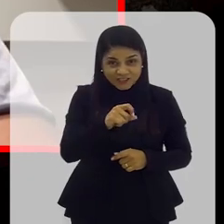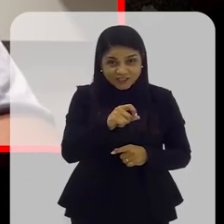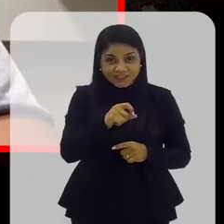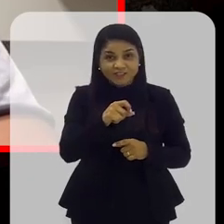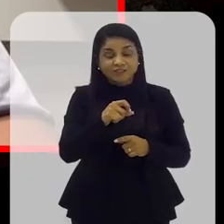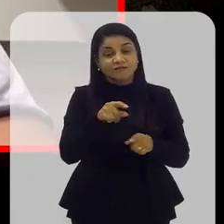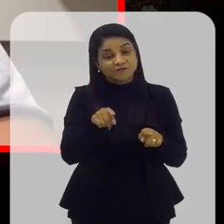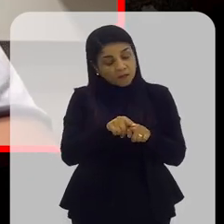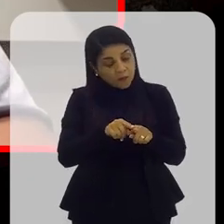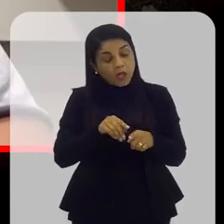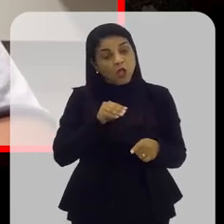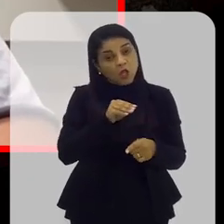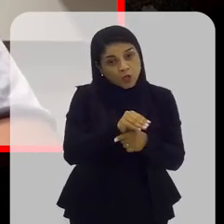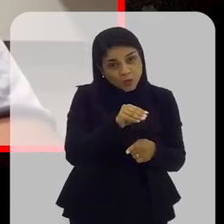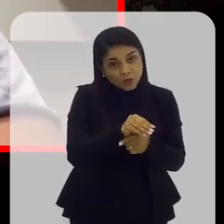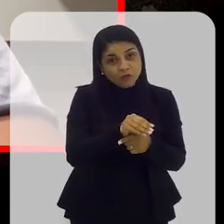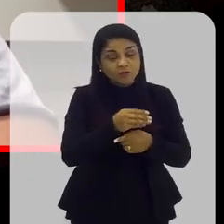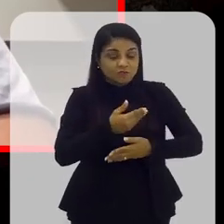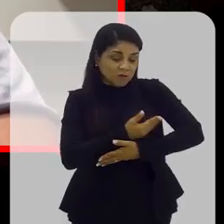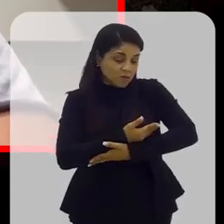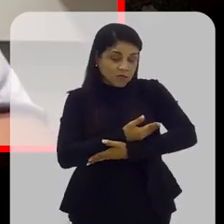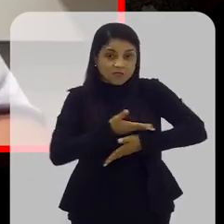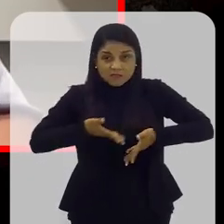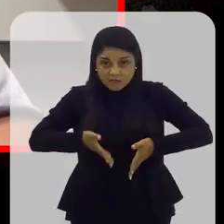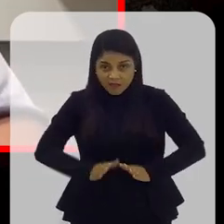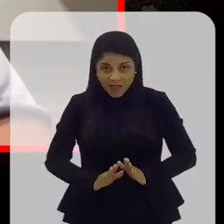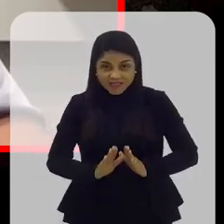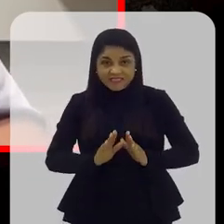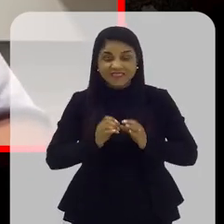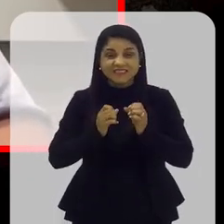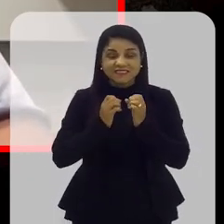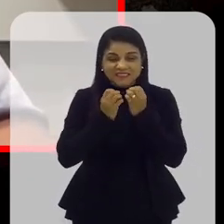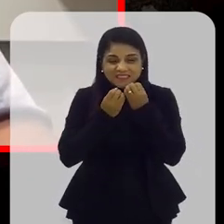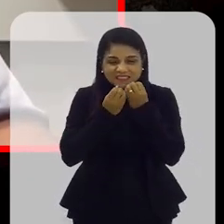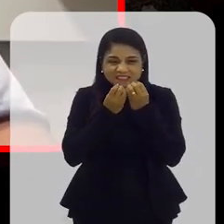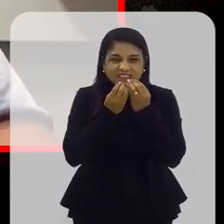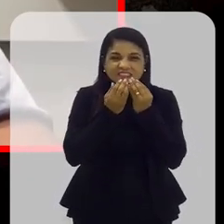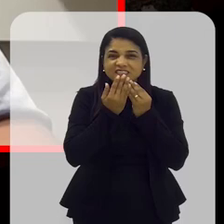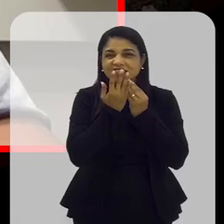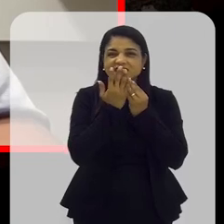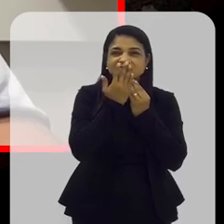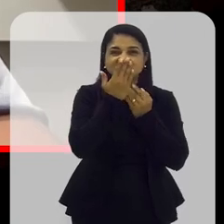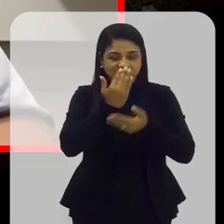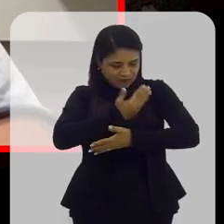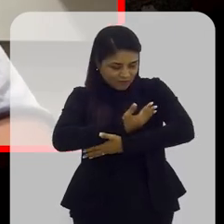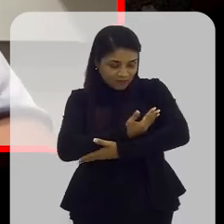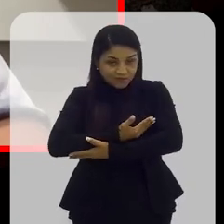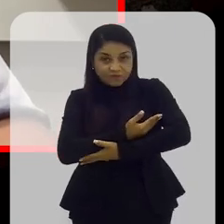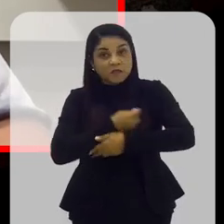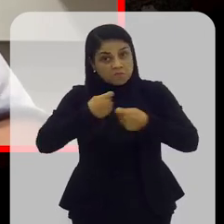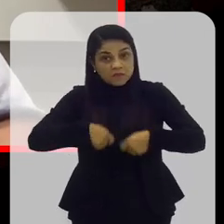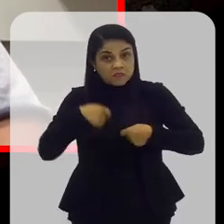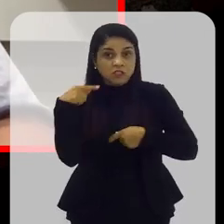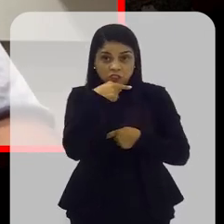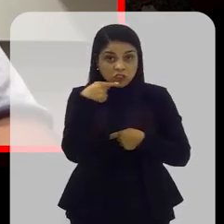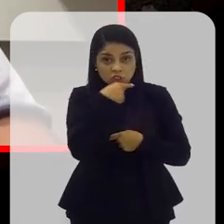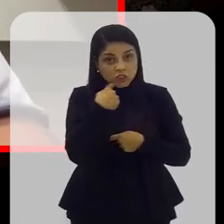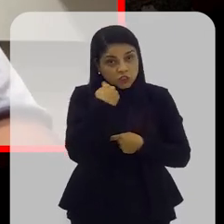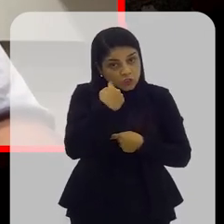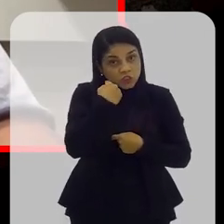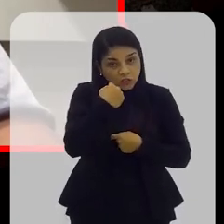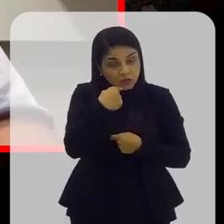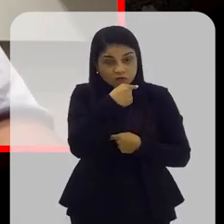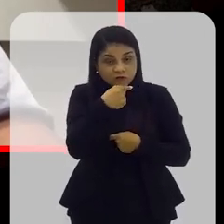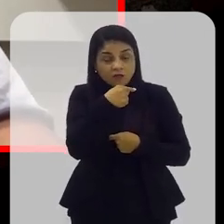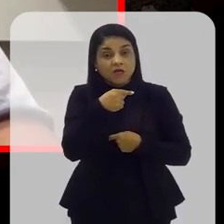dos dentes do bebê. Quando nascem os primeiros dentes da criança e que já precisam ser escovados. A